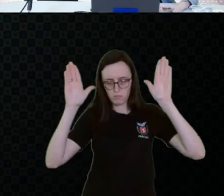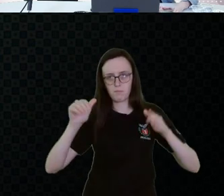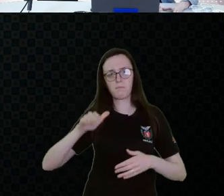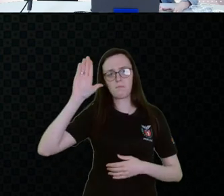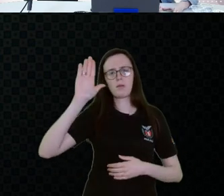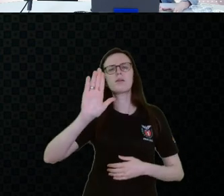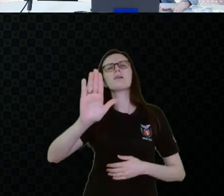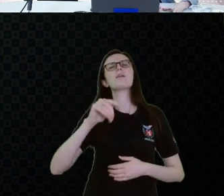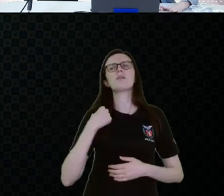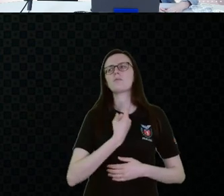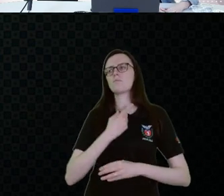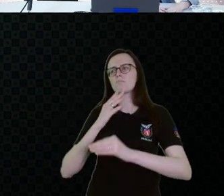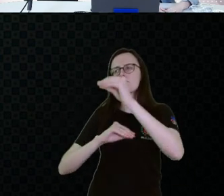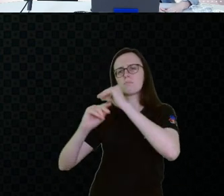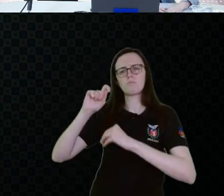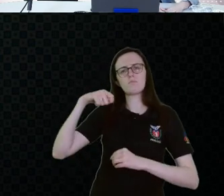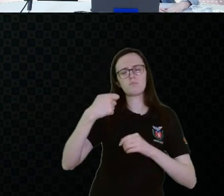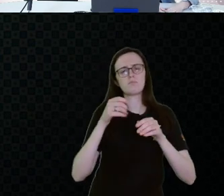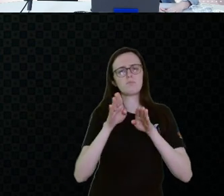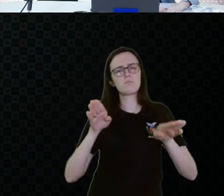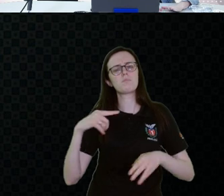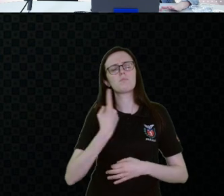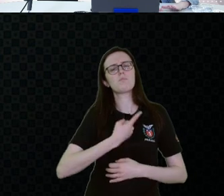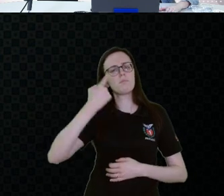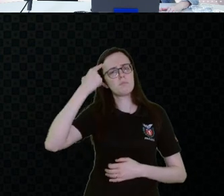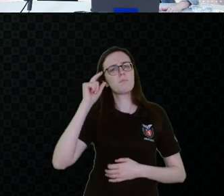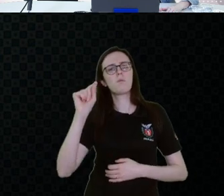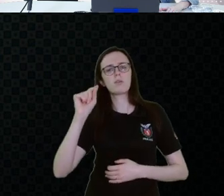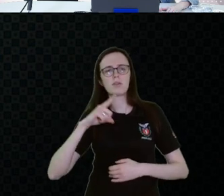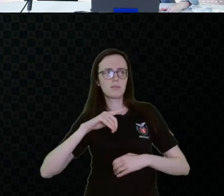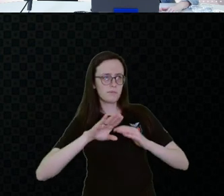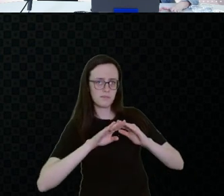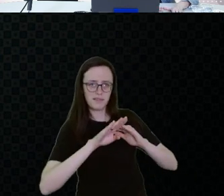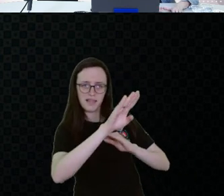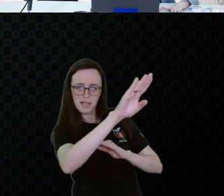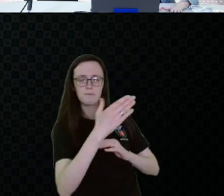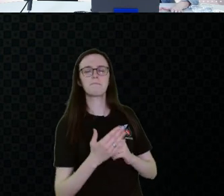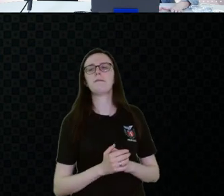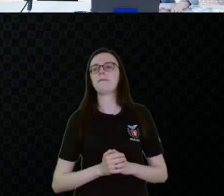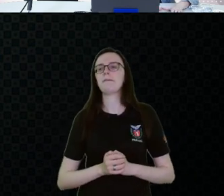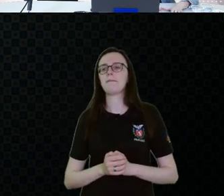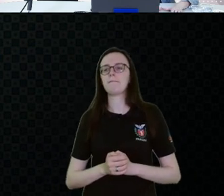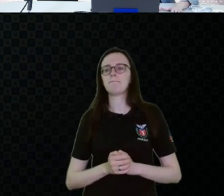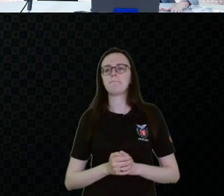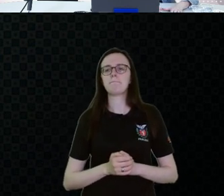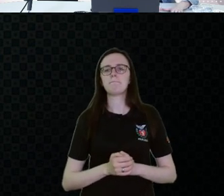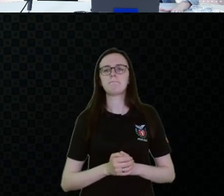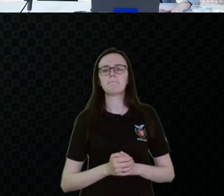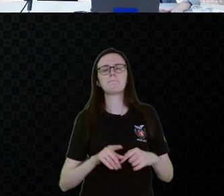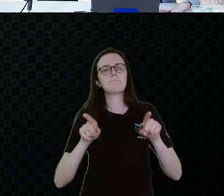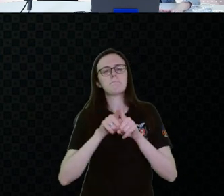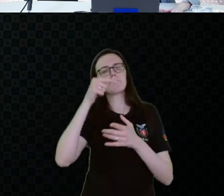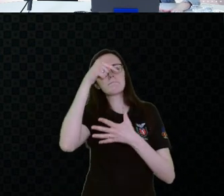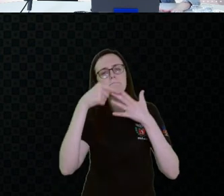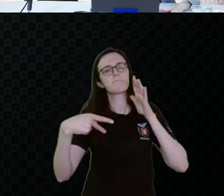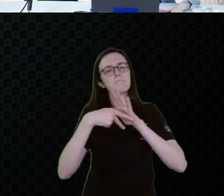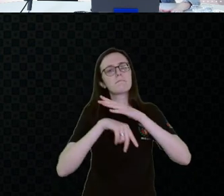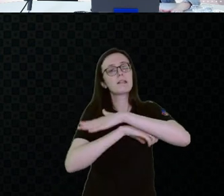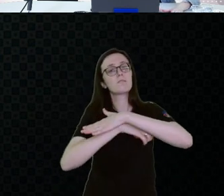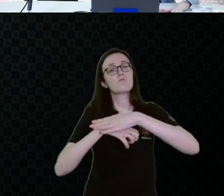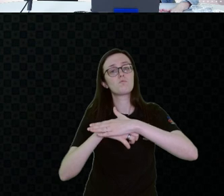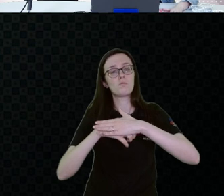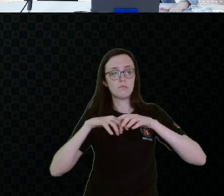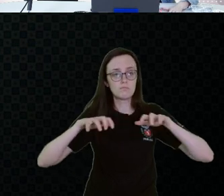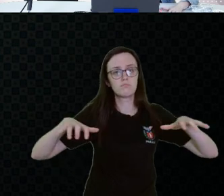a fala de acessibilidade, a gente acaba pensando em quê? Em roupa, né, em questões mais de estrutura física,